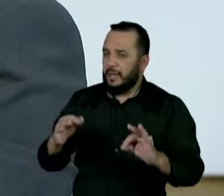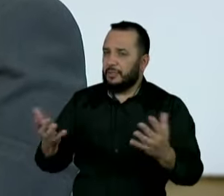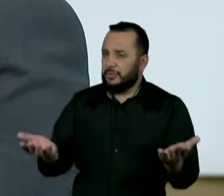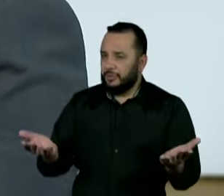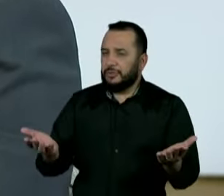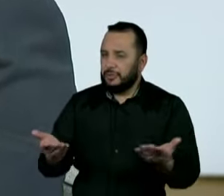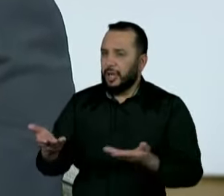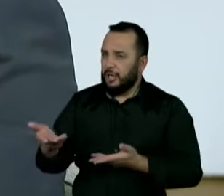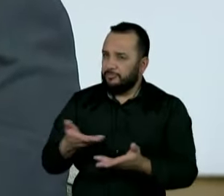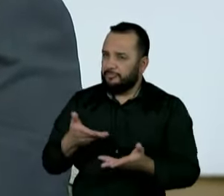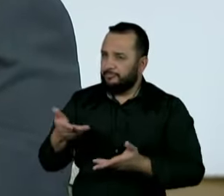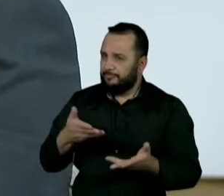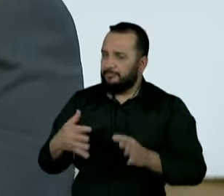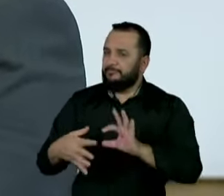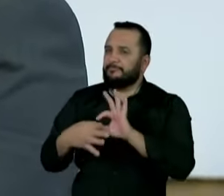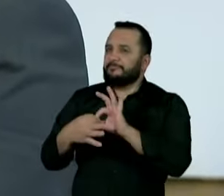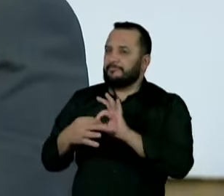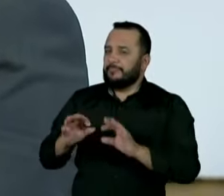tempo, não fugir